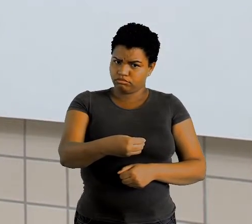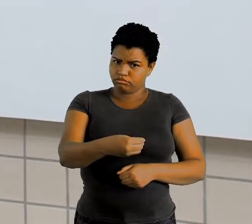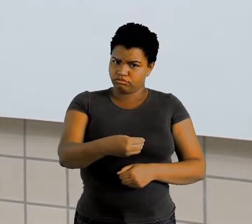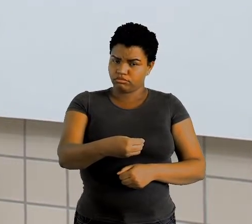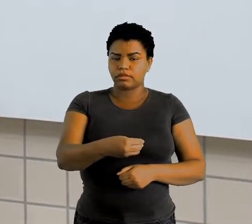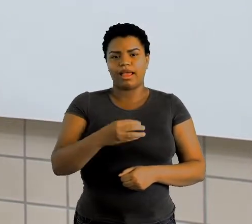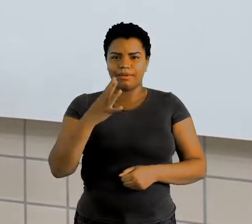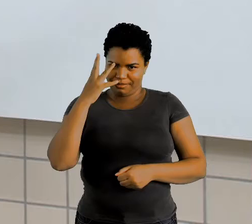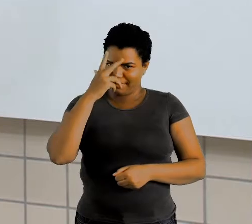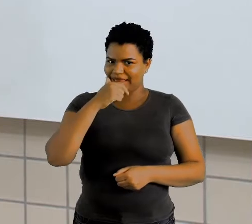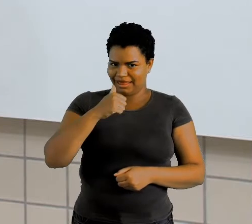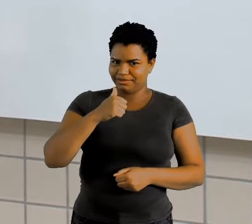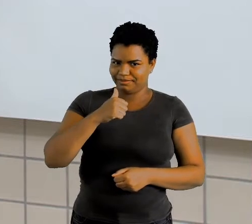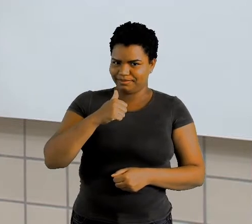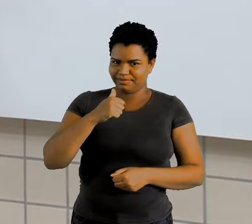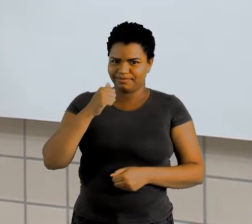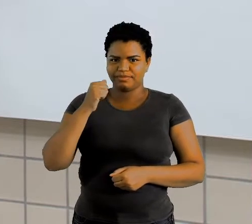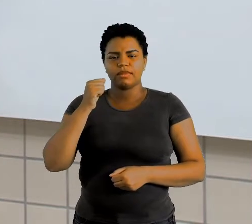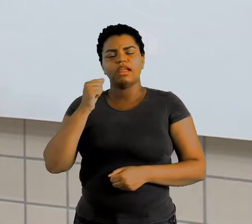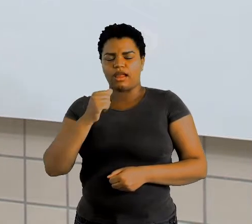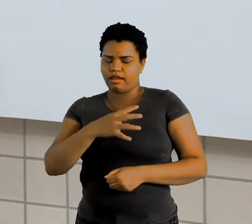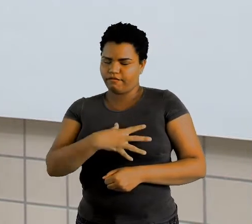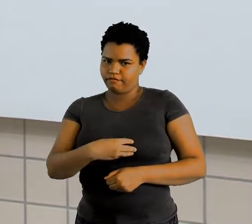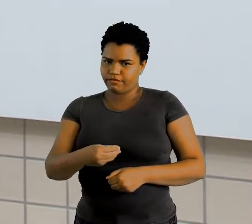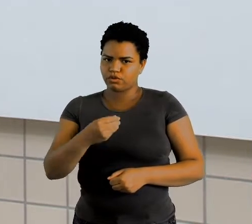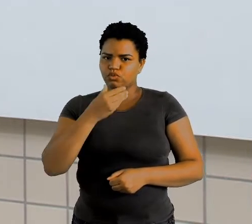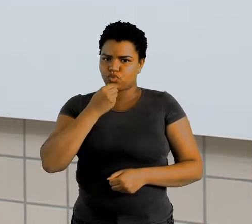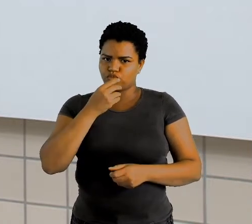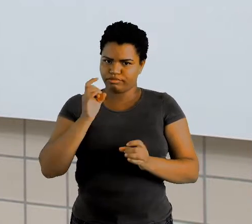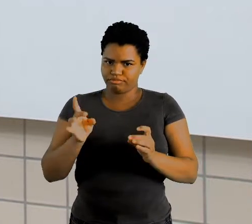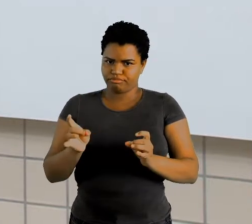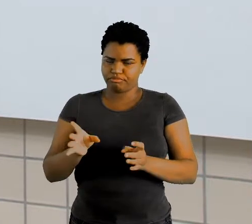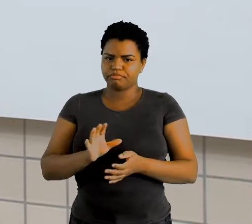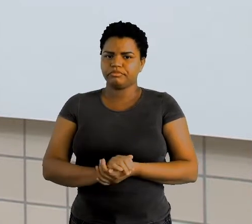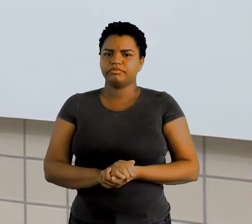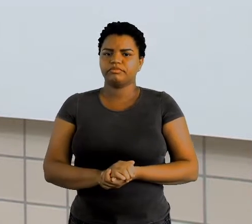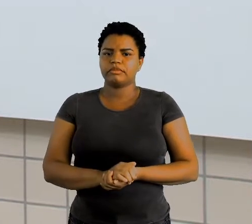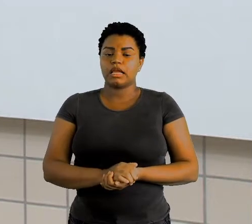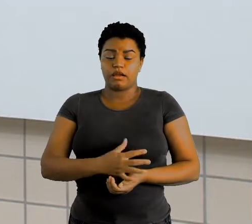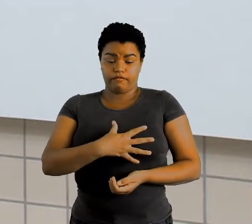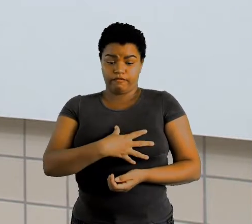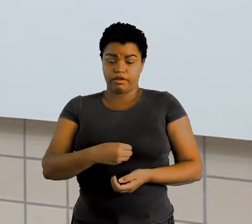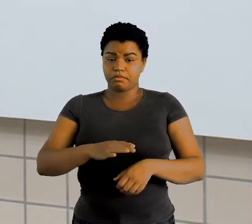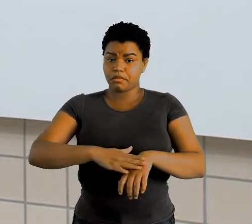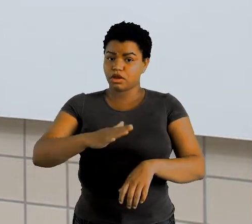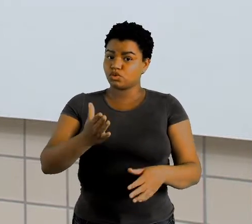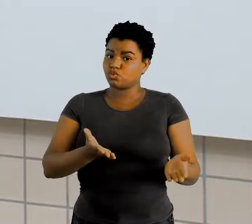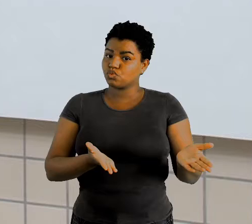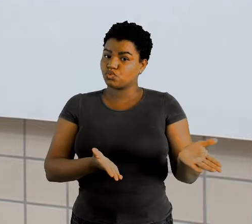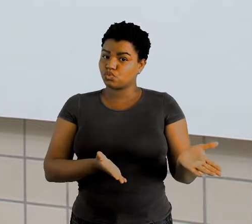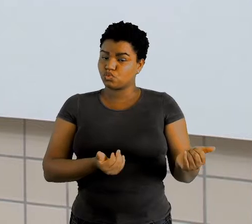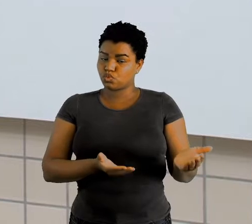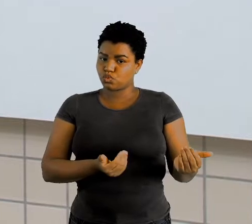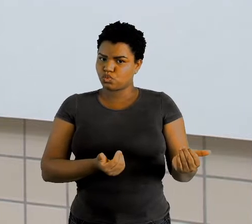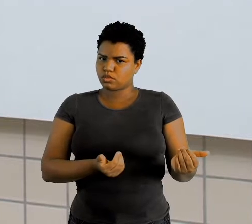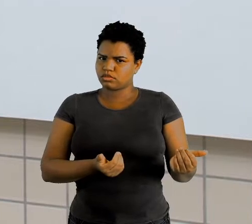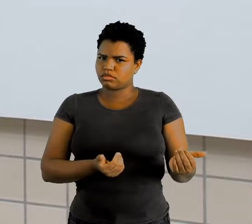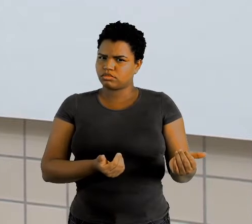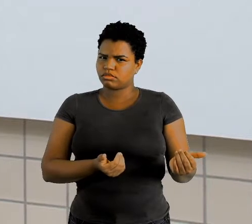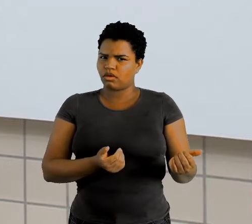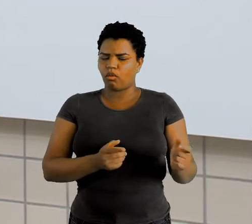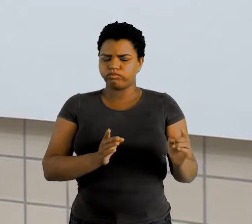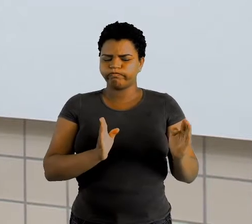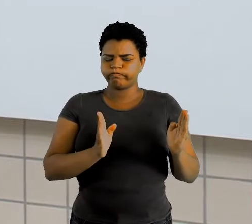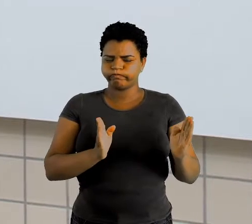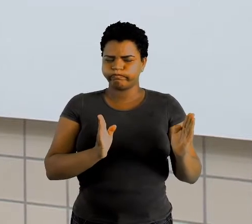da Bela, filha, A filha lá do mercador. Filha mais nova. Vamos focar nesse pedacinho